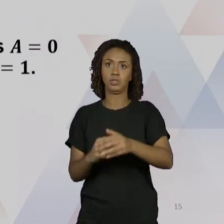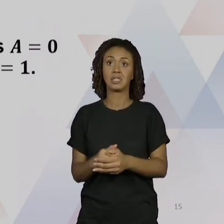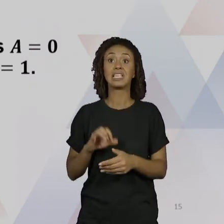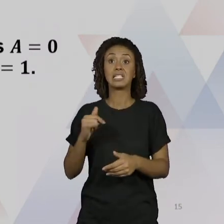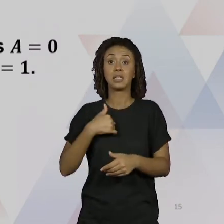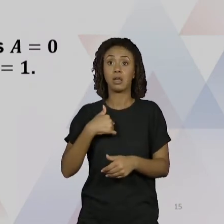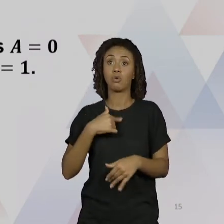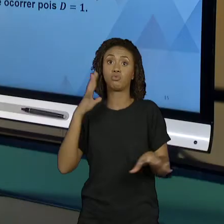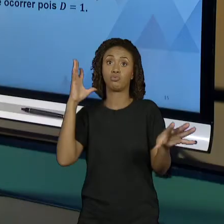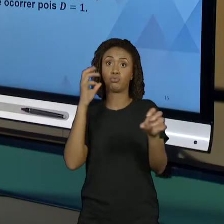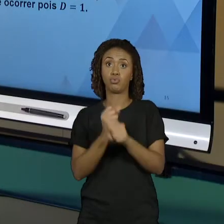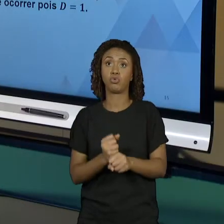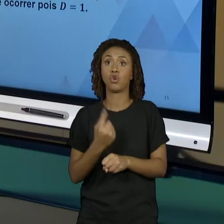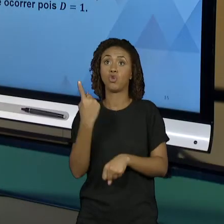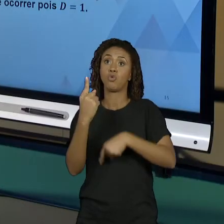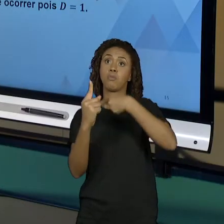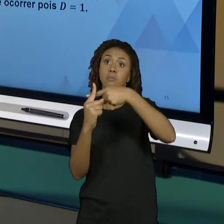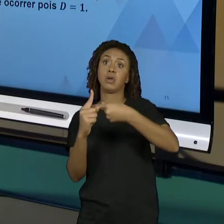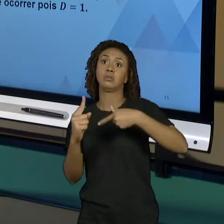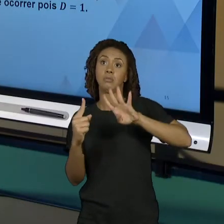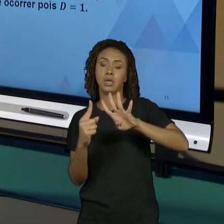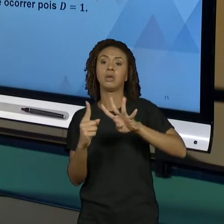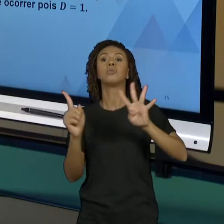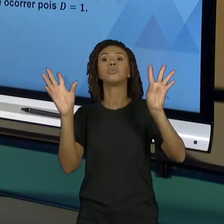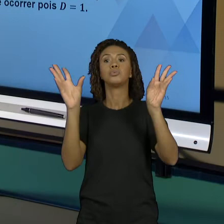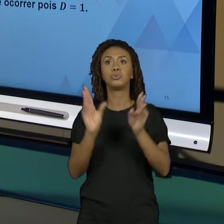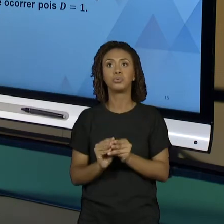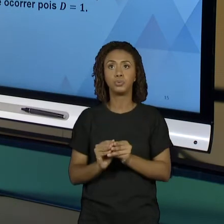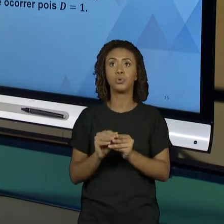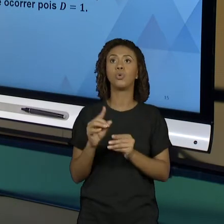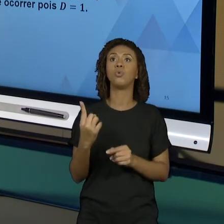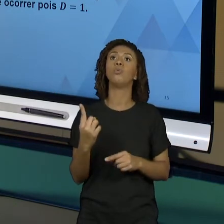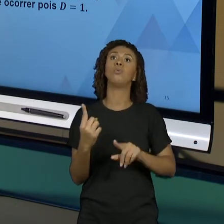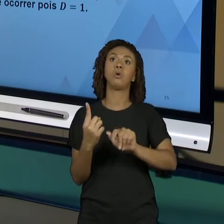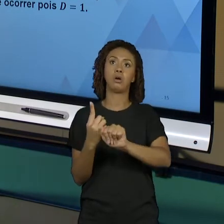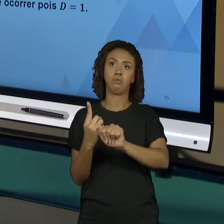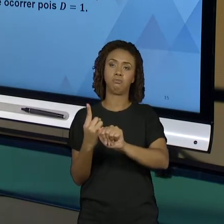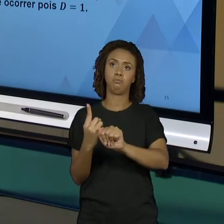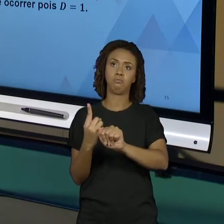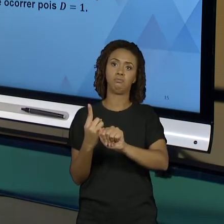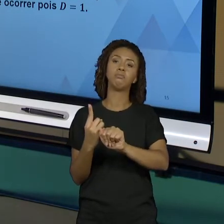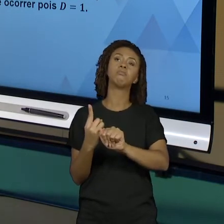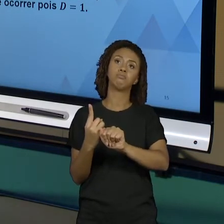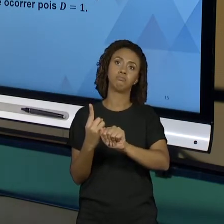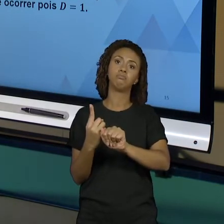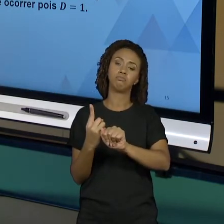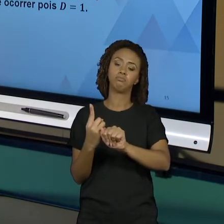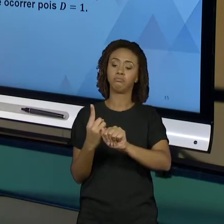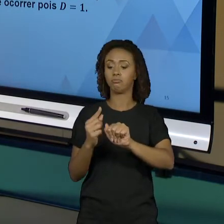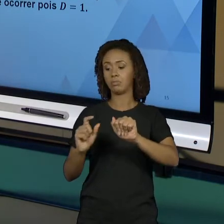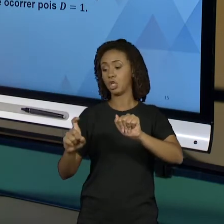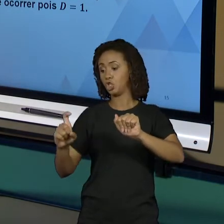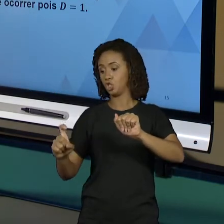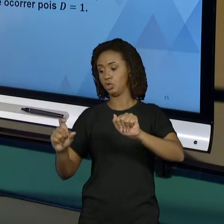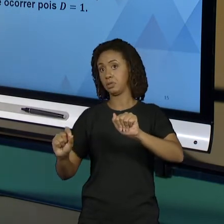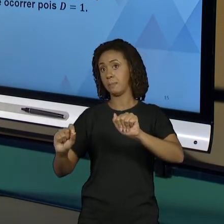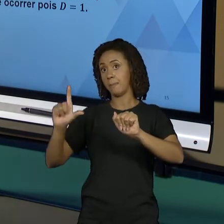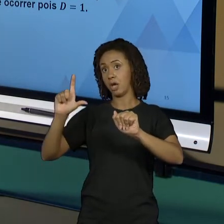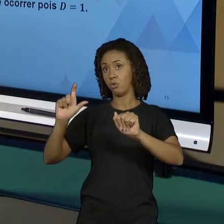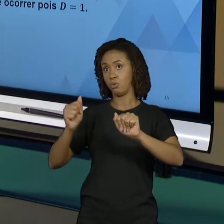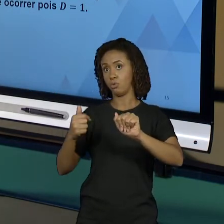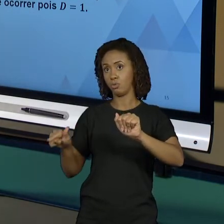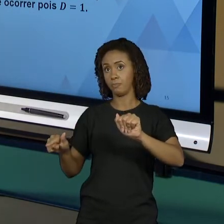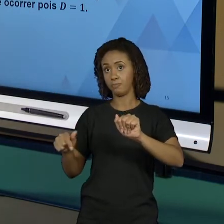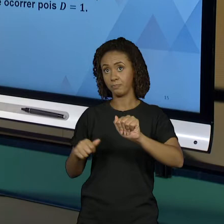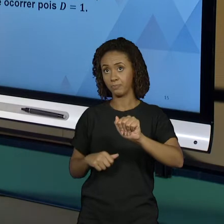mais B vai dar 1A na base X. Dá o A que é o número maior que a minha base maior que X e vai